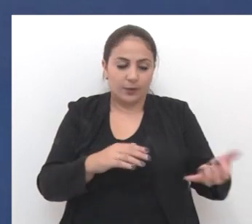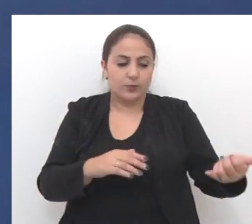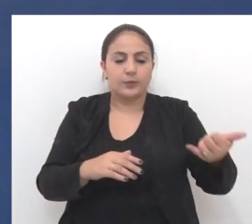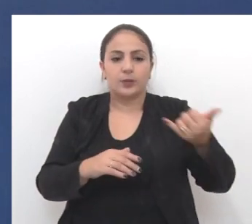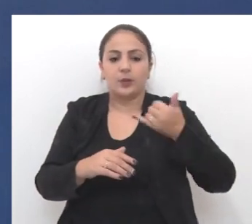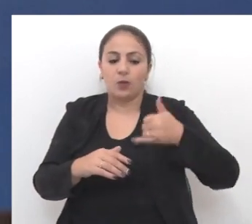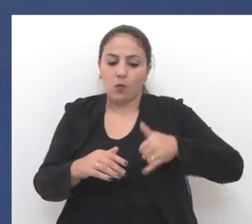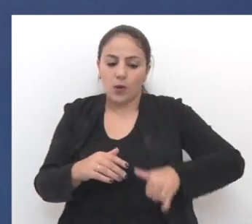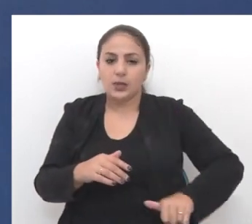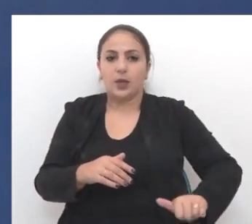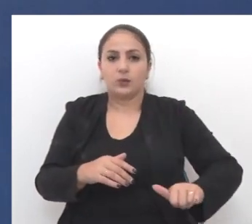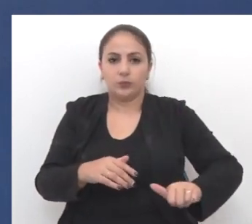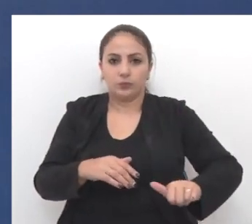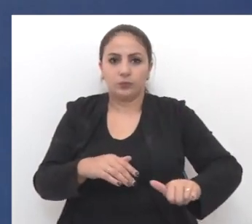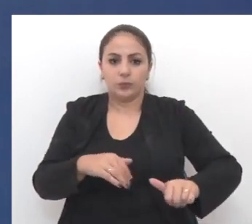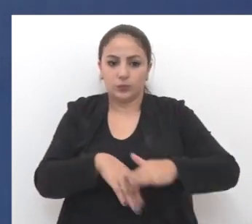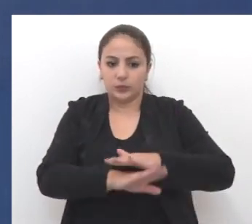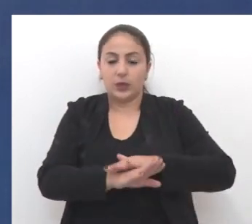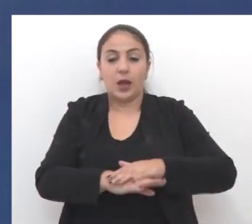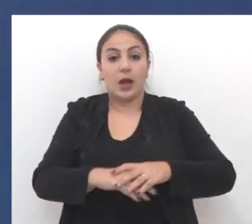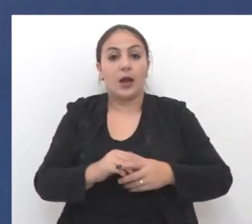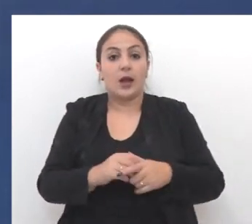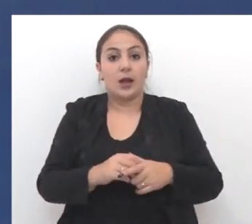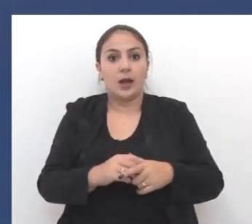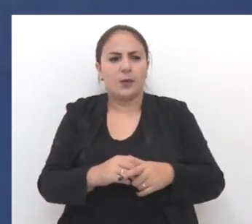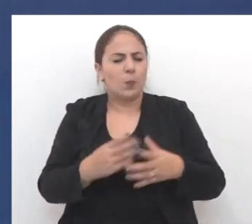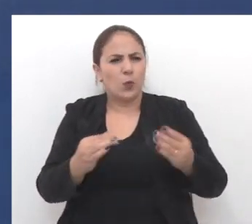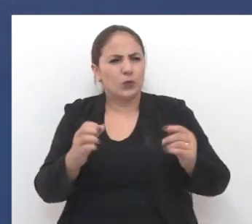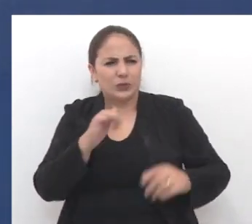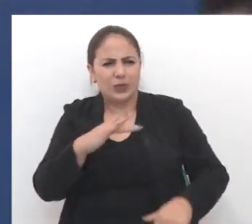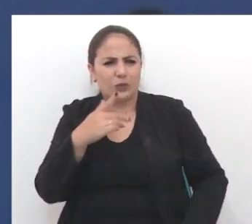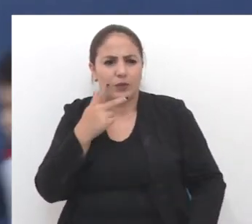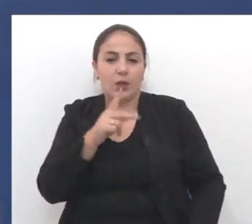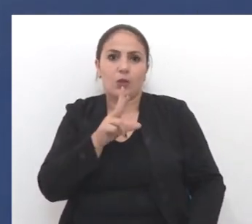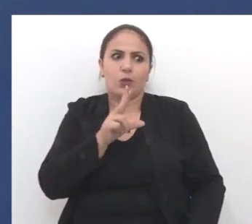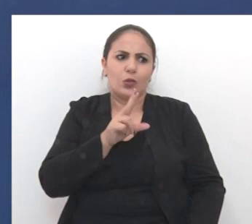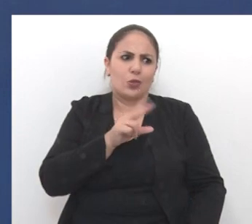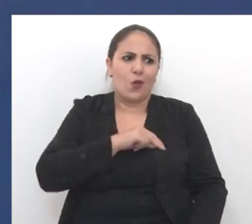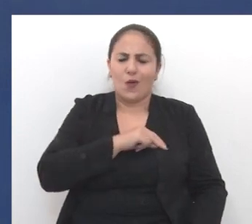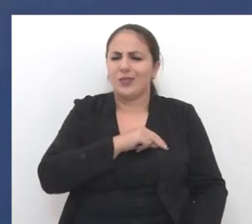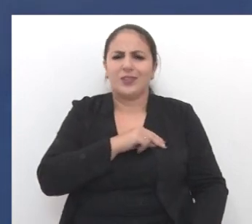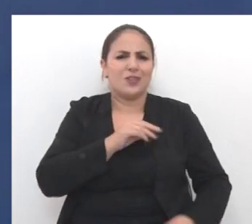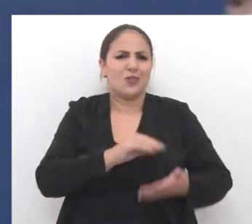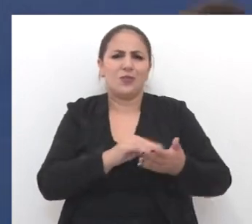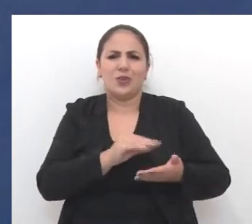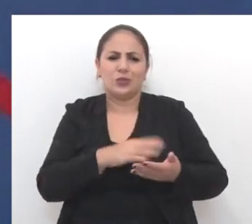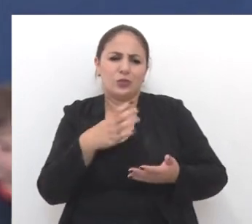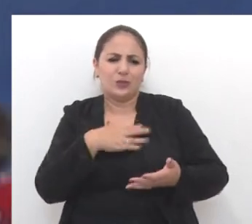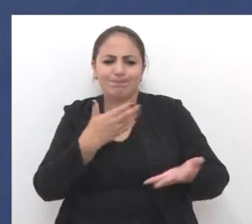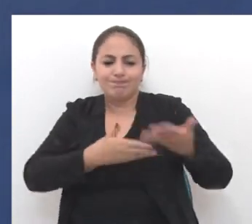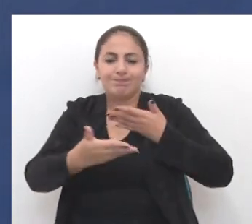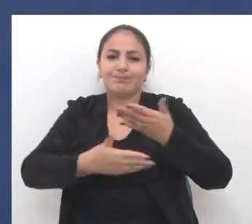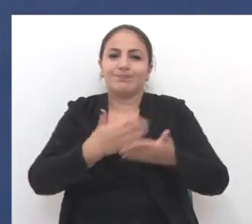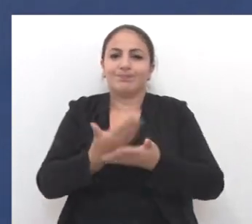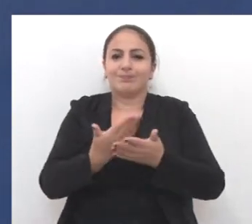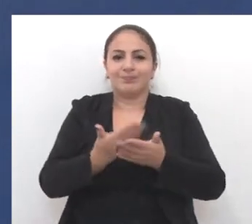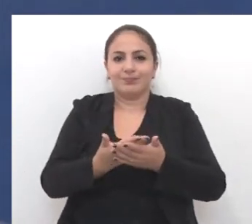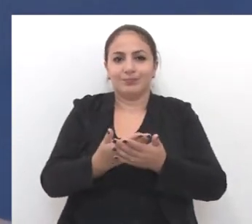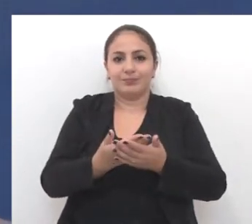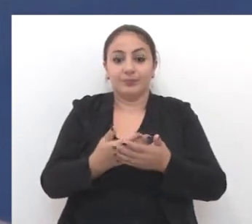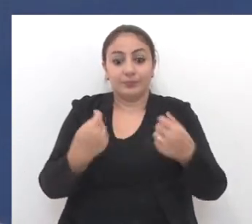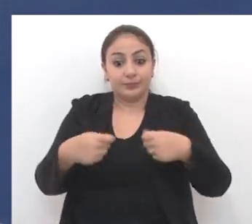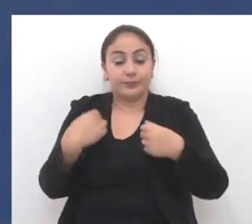é retirado os celulares. E até muitos alunos dizem, nossa, nem fez falta da forma como estava envolvente a aula.